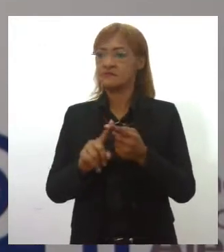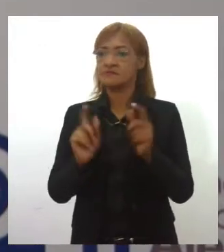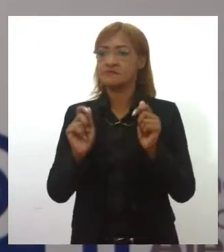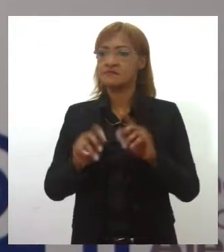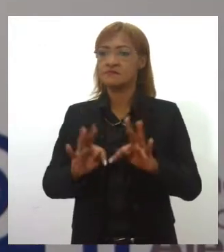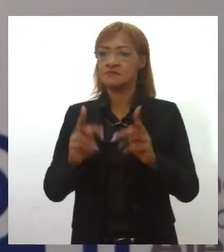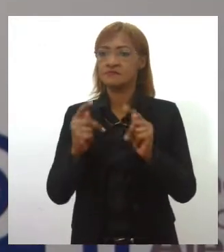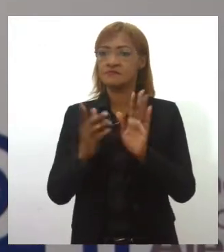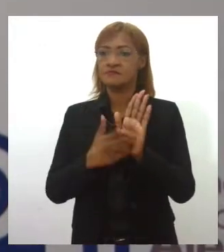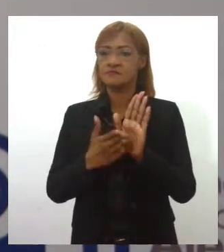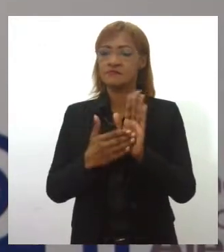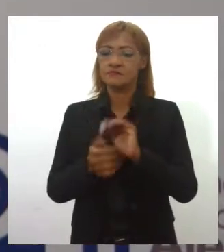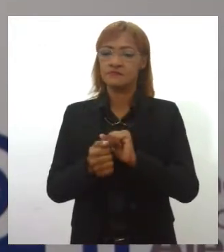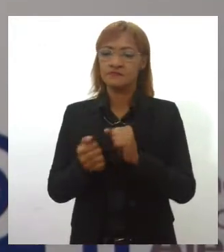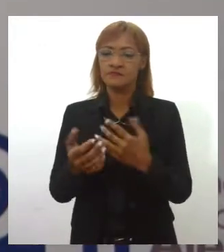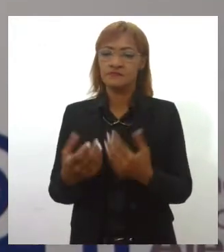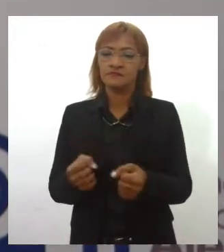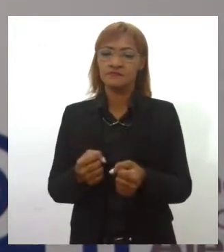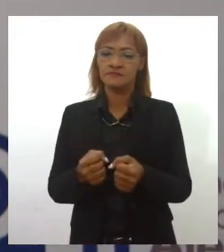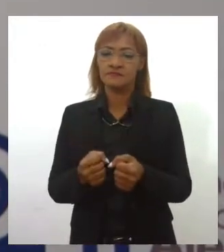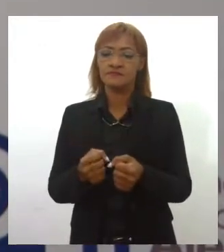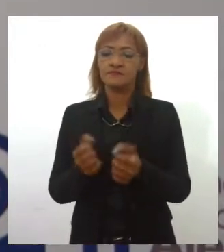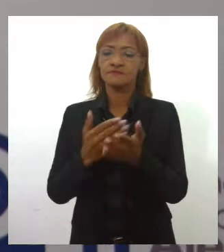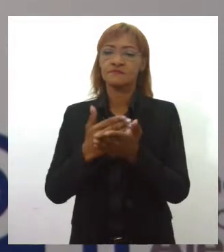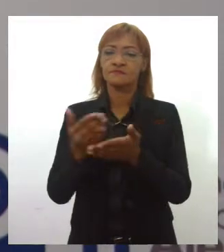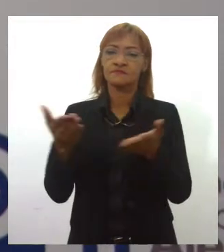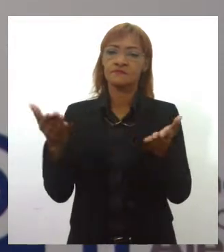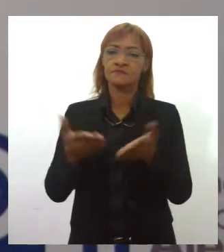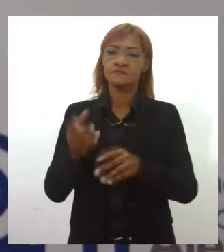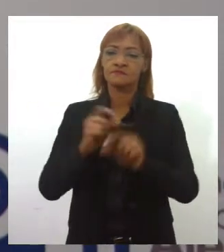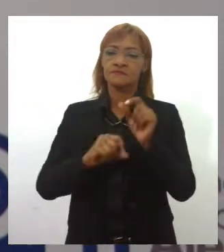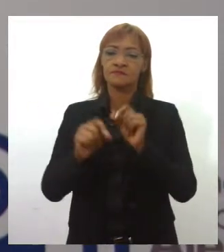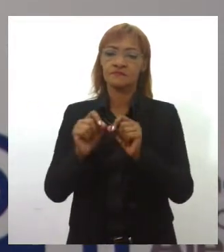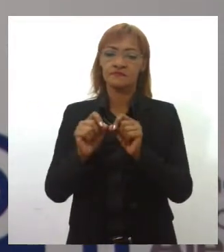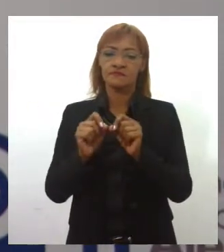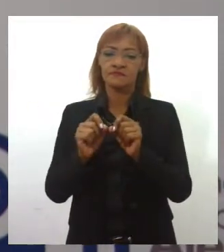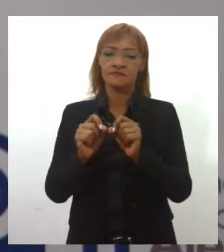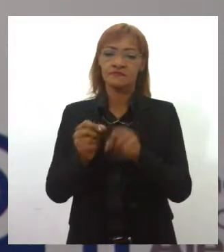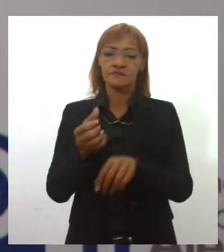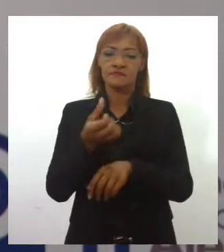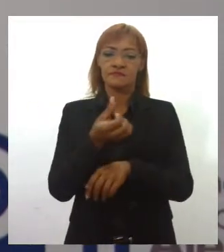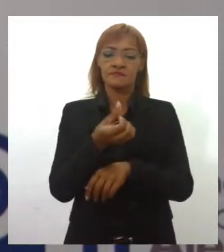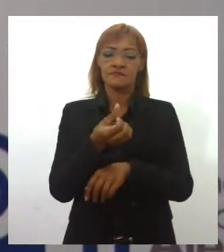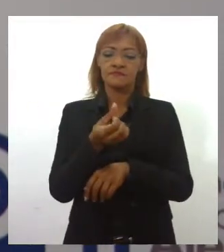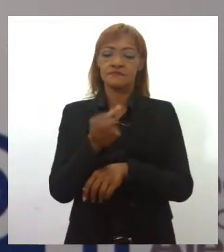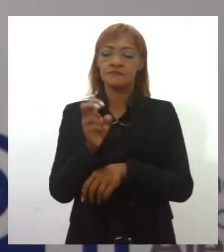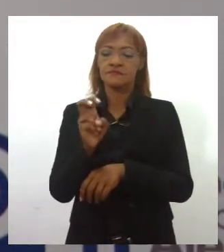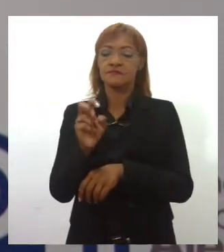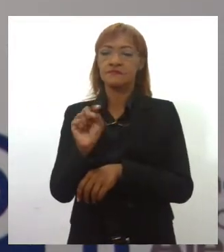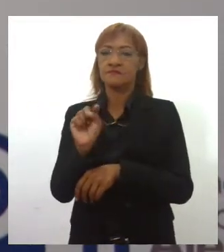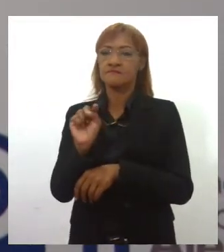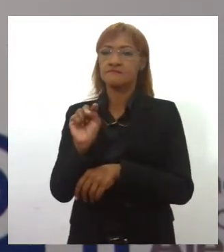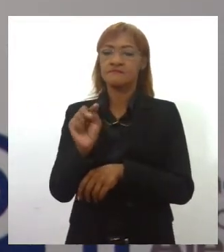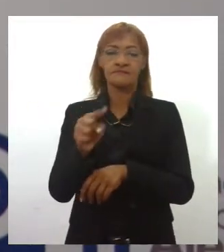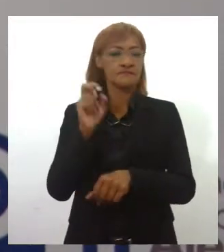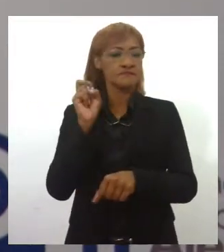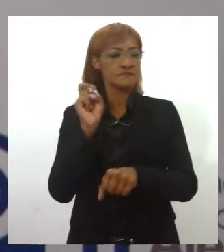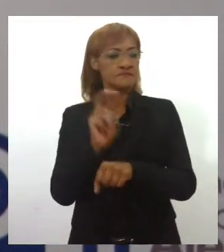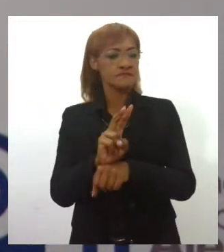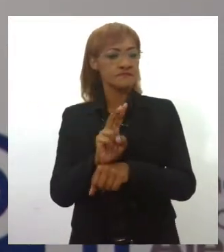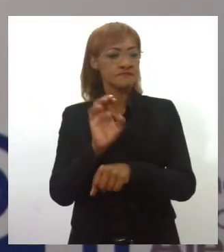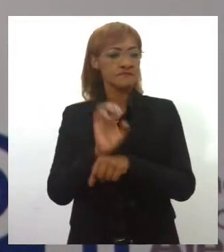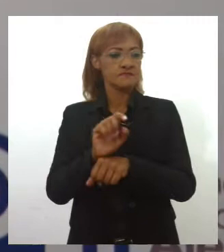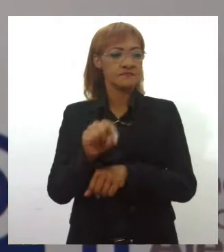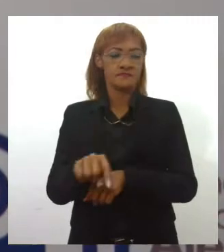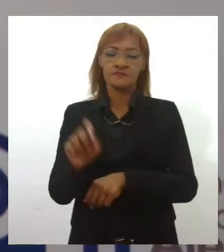proposta. A proposta inicial que a gente tem nesse plano é de estar gerando 65 mil empregos para o Estado de